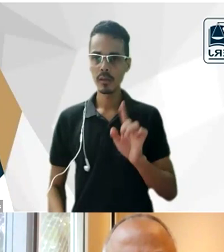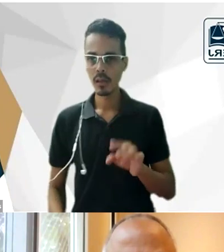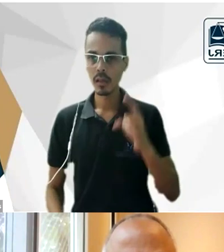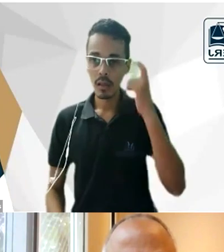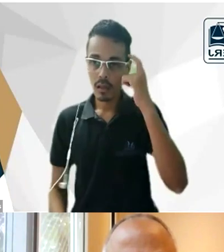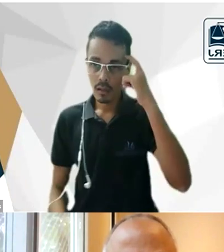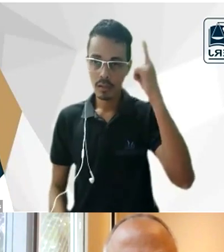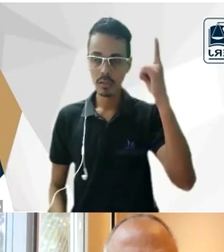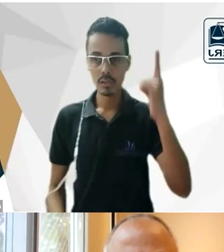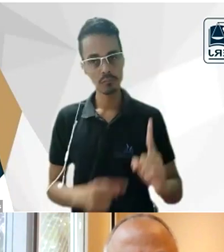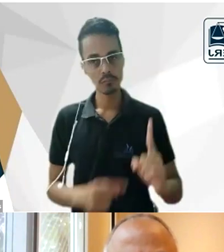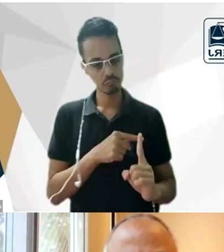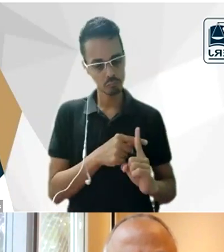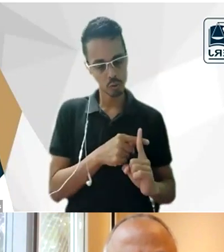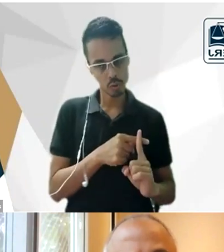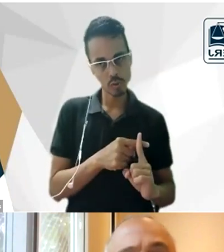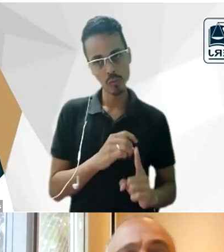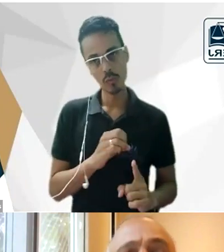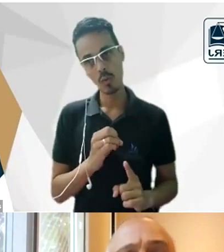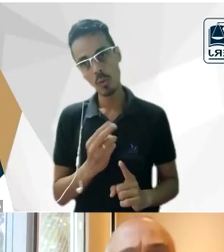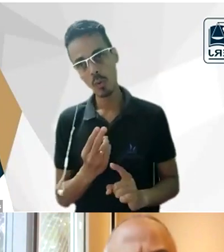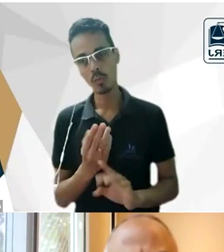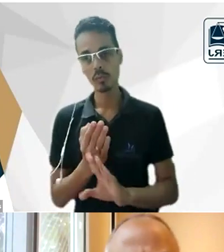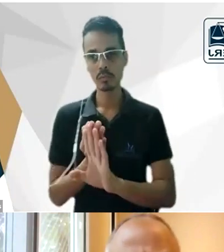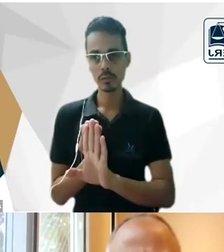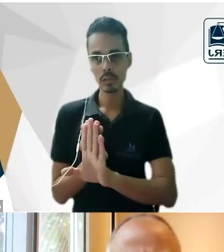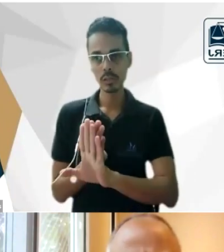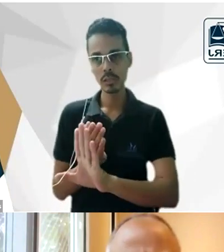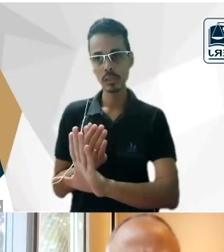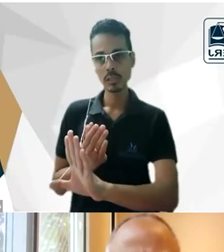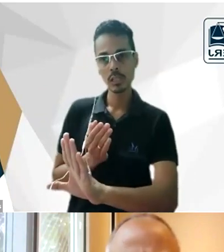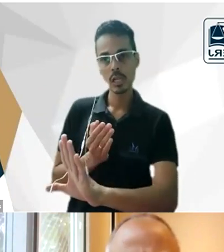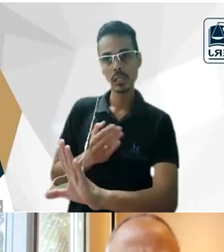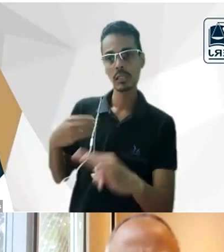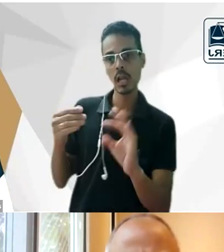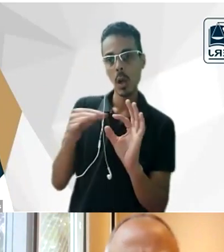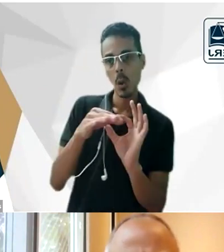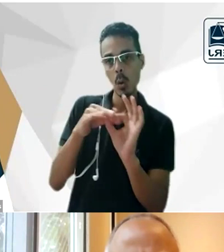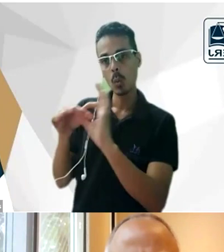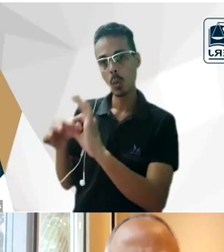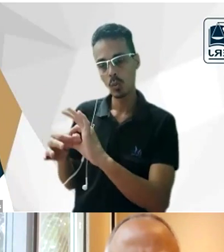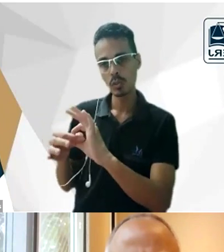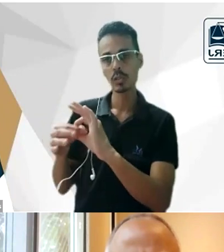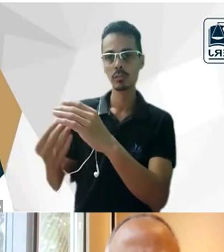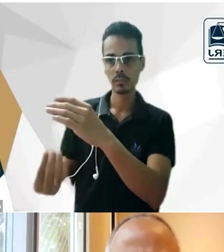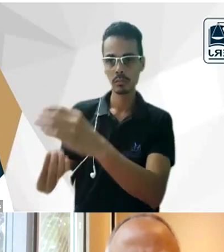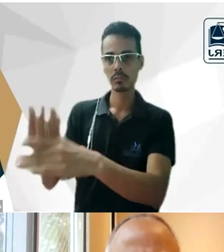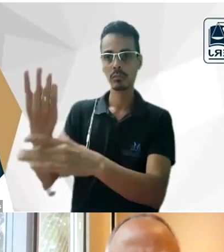seja no sentido em que elas se distanciam do contexto original isso acontece muito